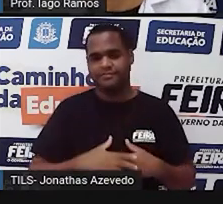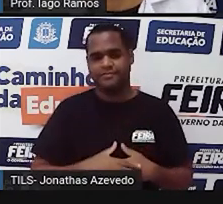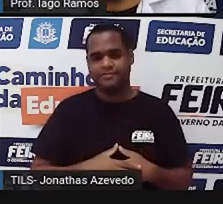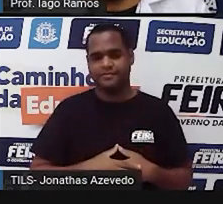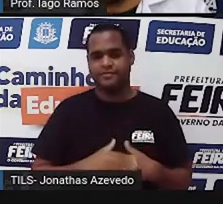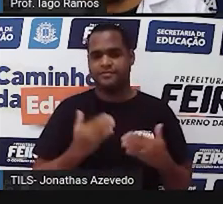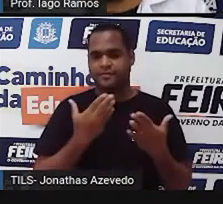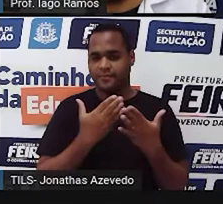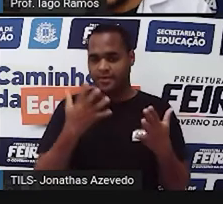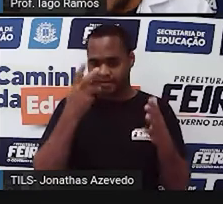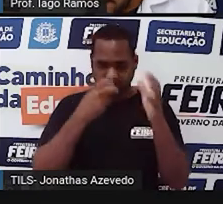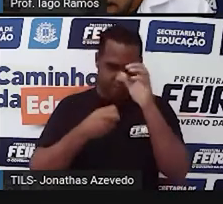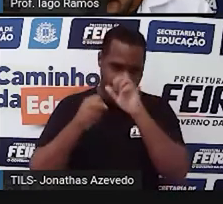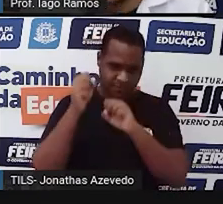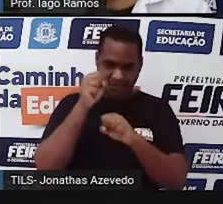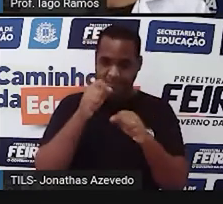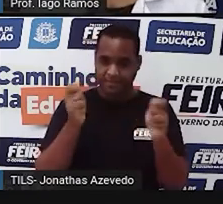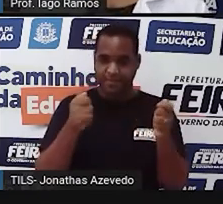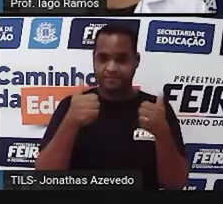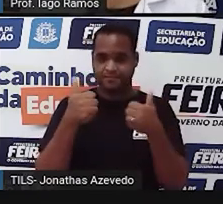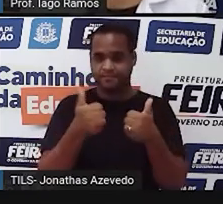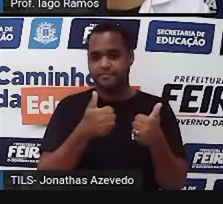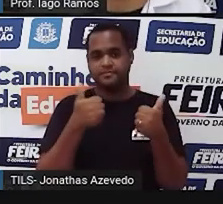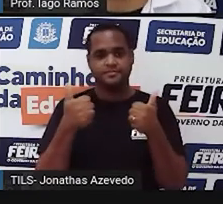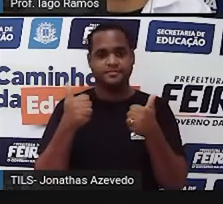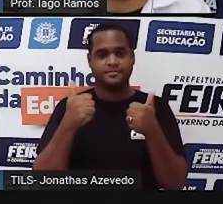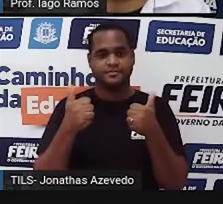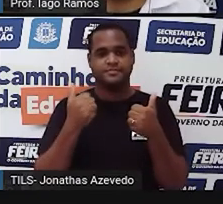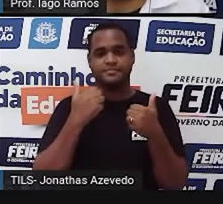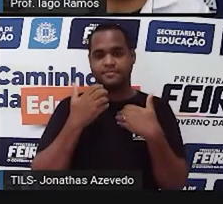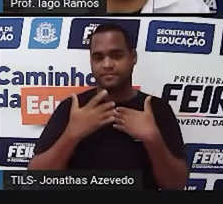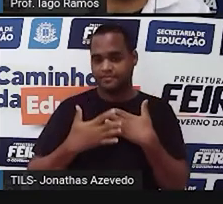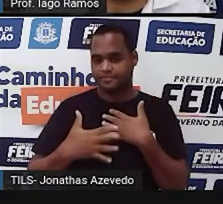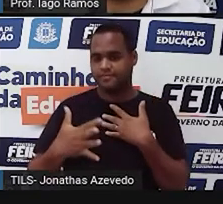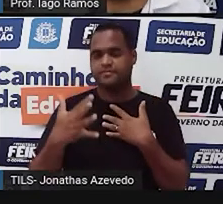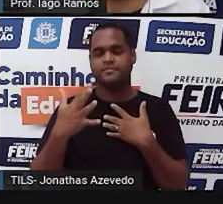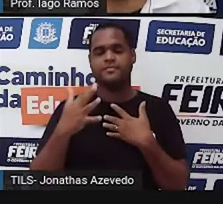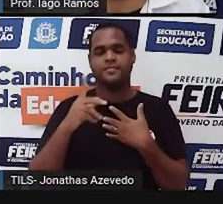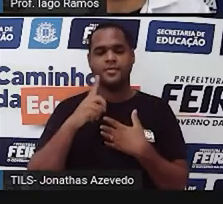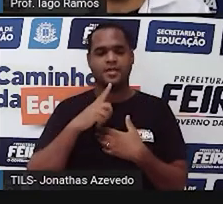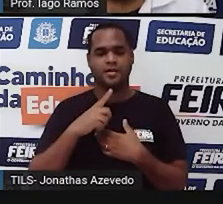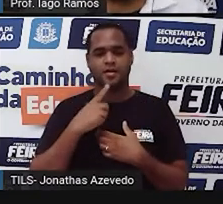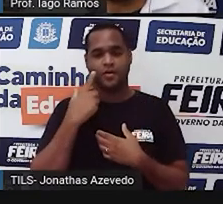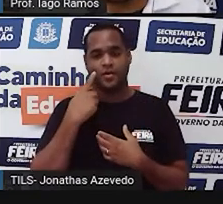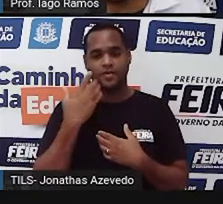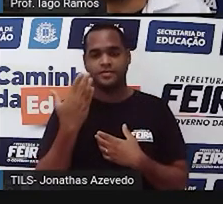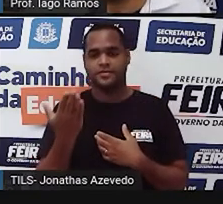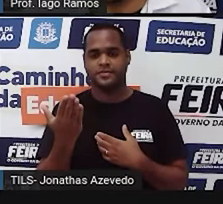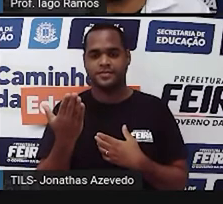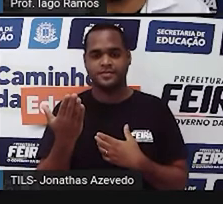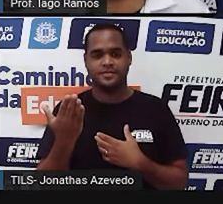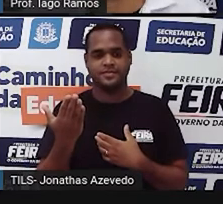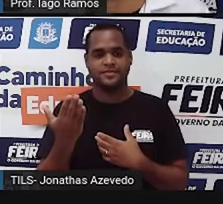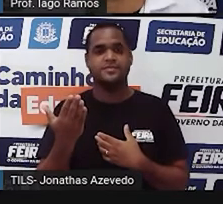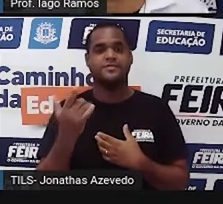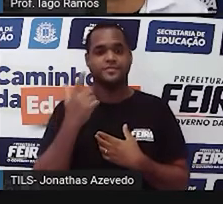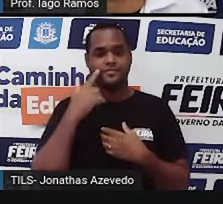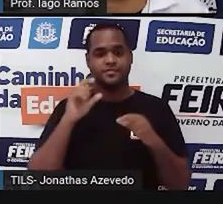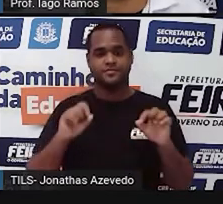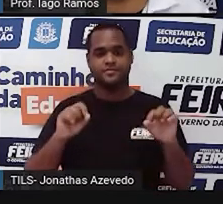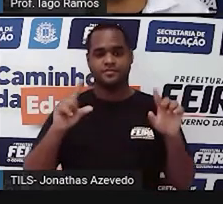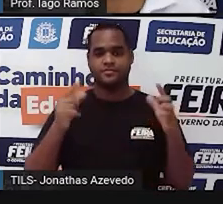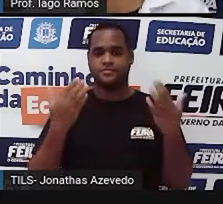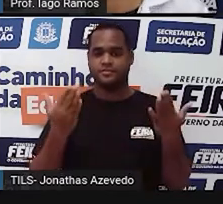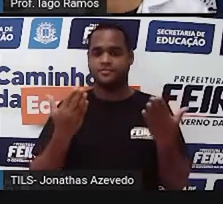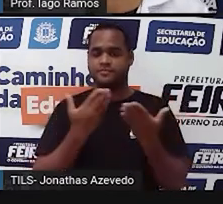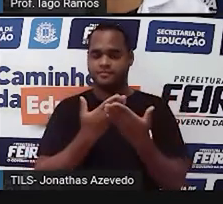assim que a gente vai aprendendo. Beleza? Vamos avançando. Então, olha só. Tá aparecendo na tela